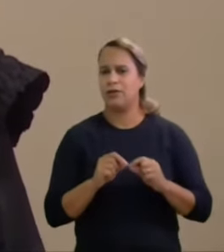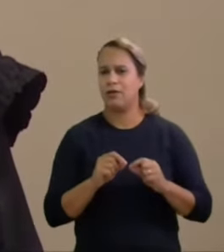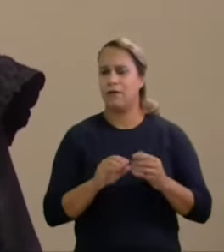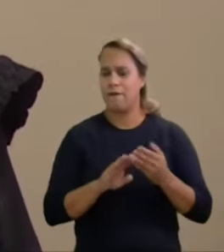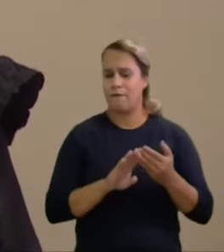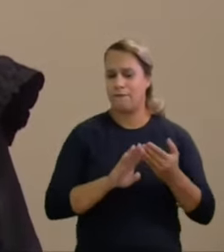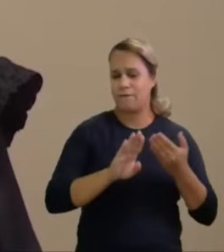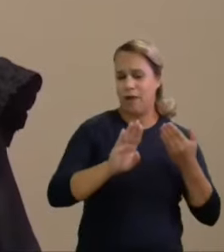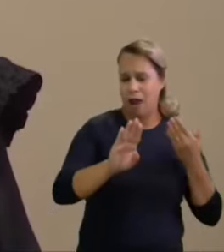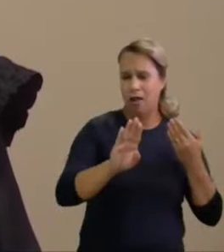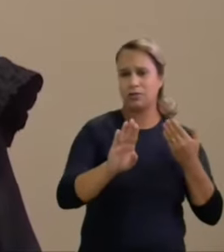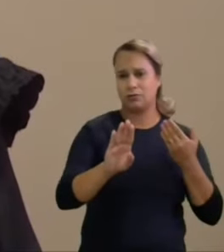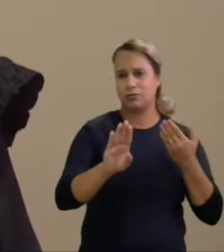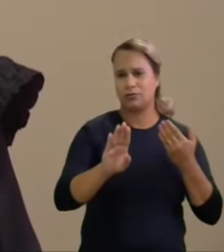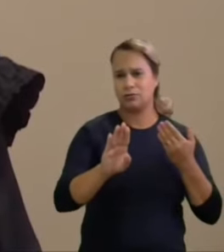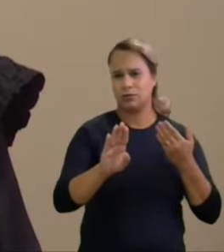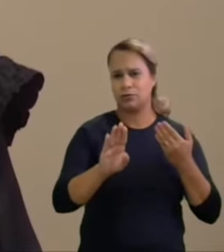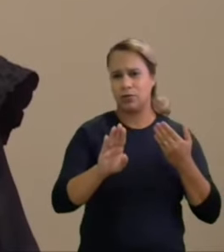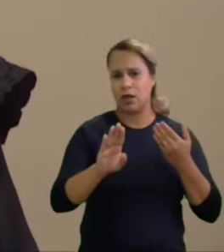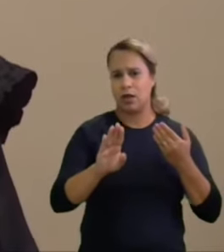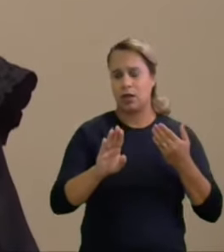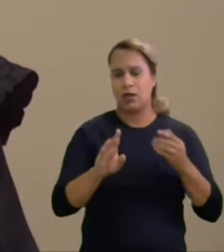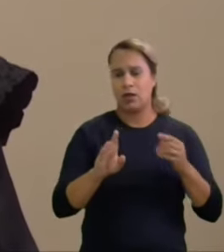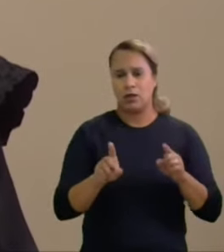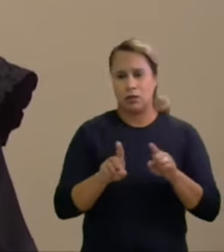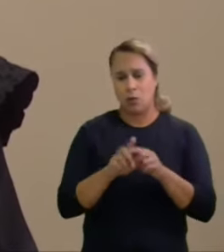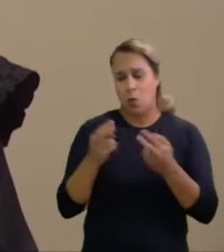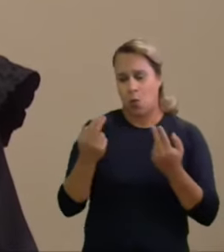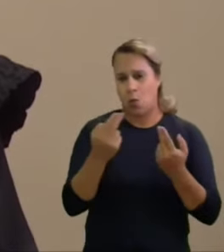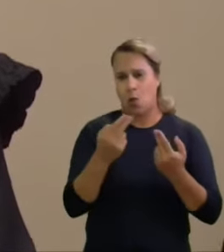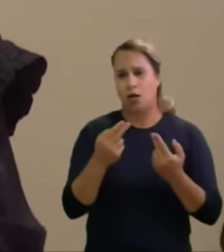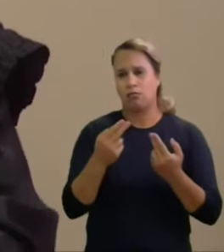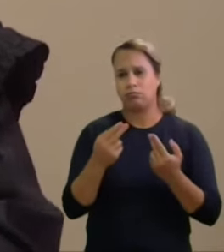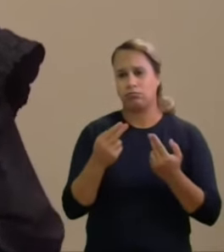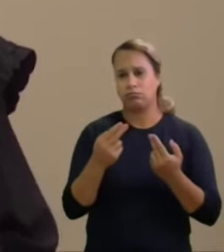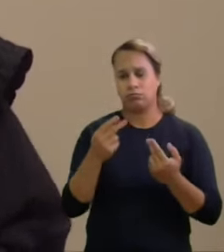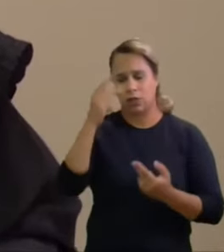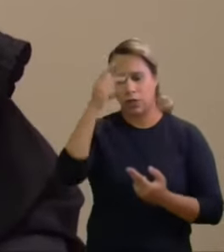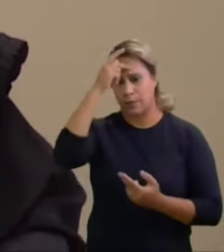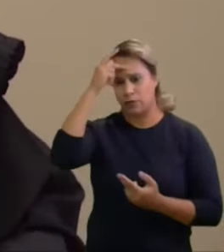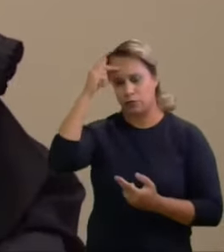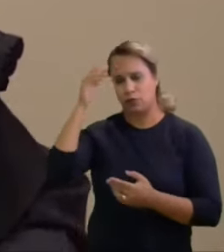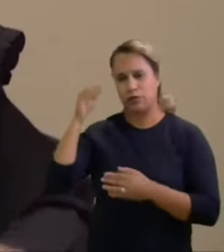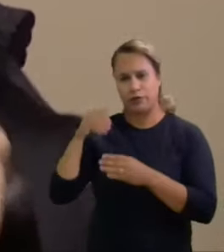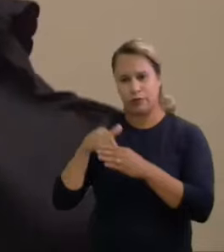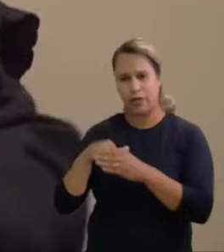fizeram todos os que me antecederam a imputação do artigo 30A das eleições